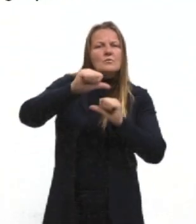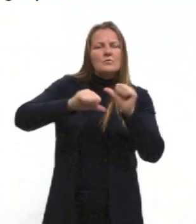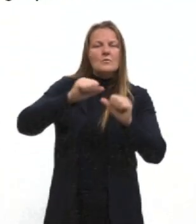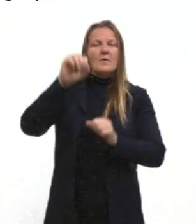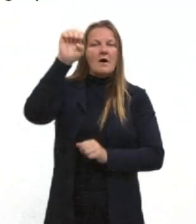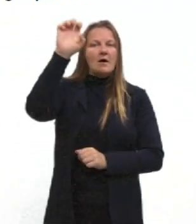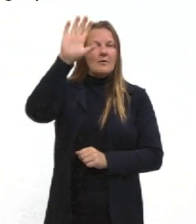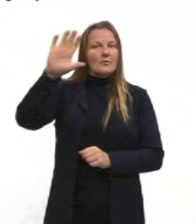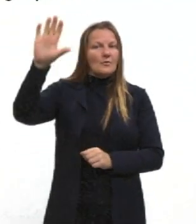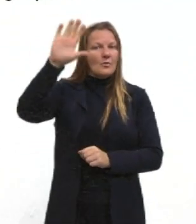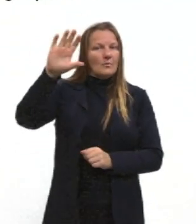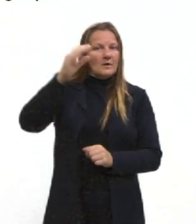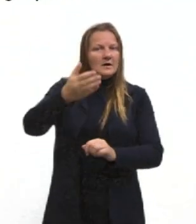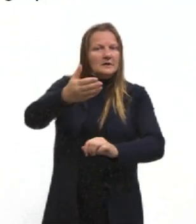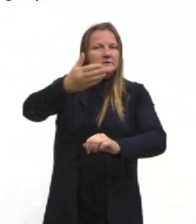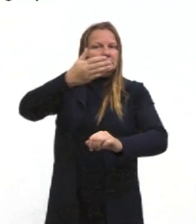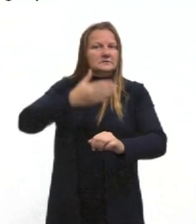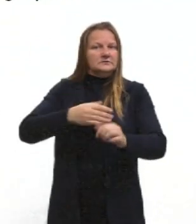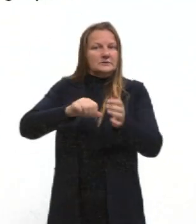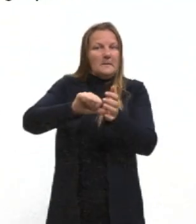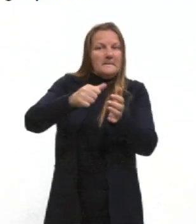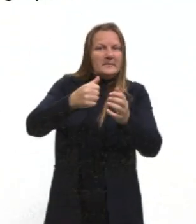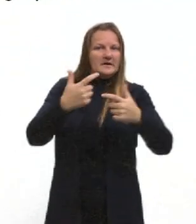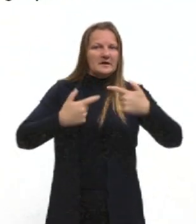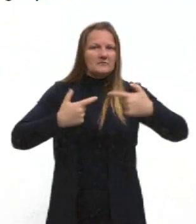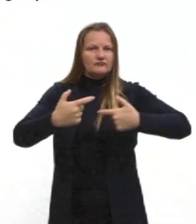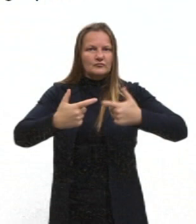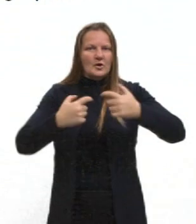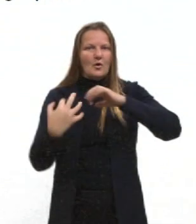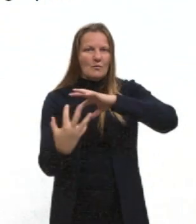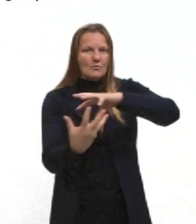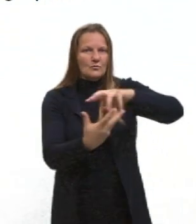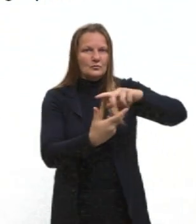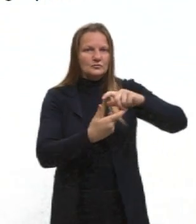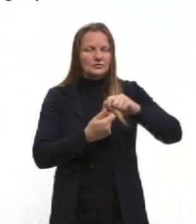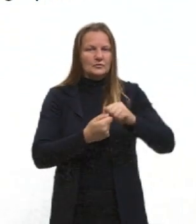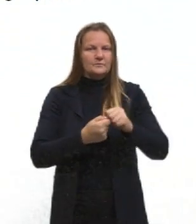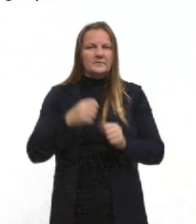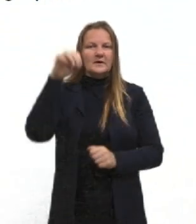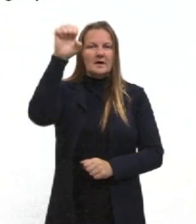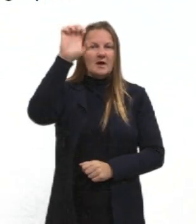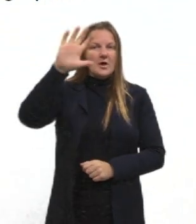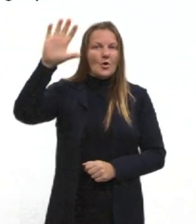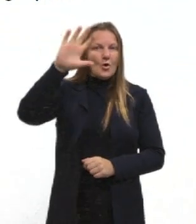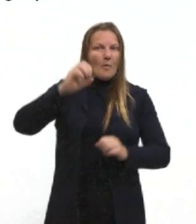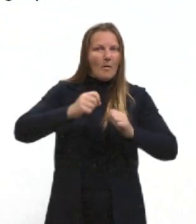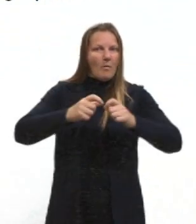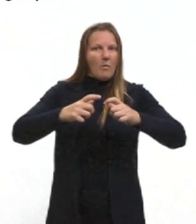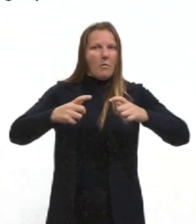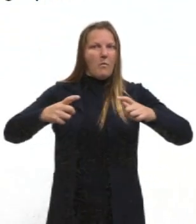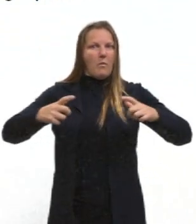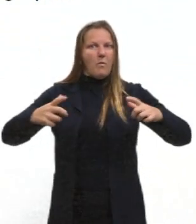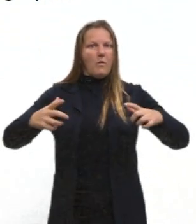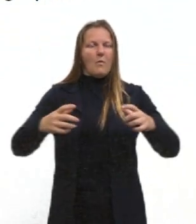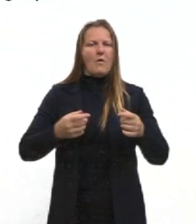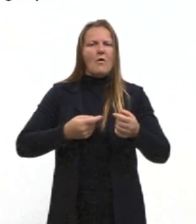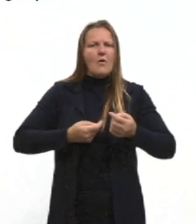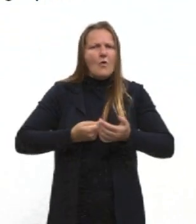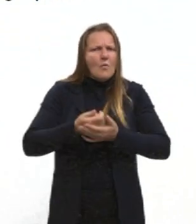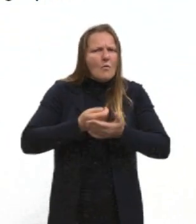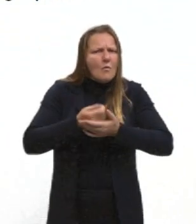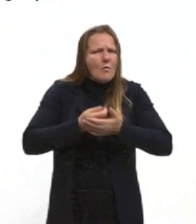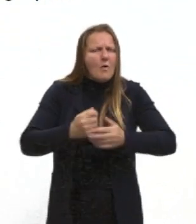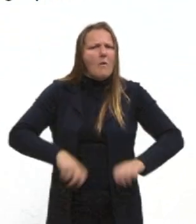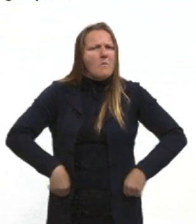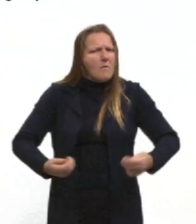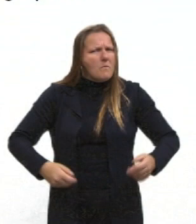antes da Primeira Guerra, tá? Então com a expansão da Europa, né, com esse consumismo aí da Europa,